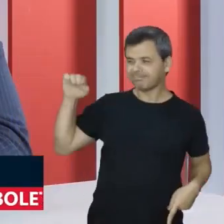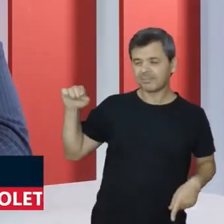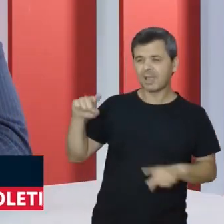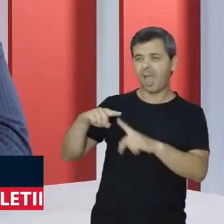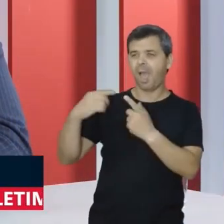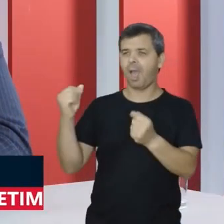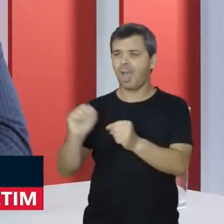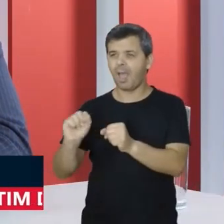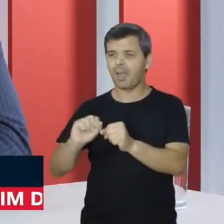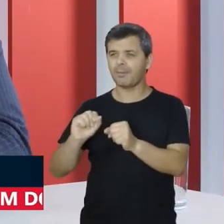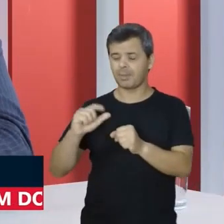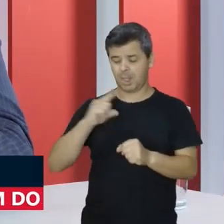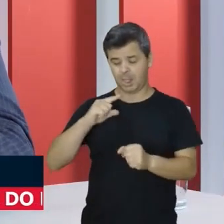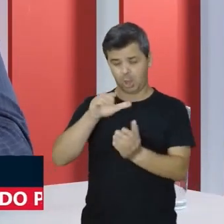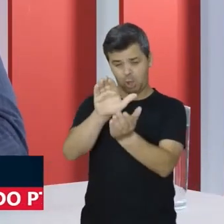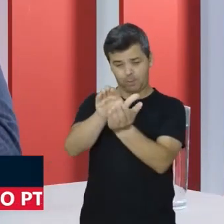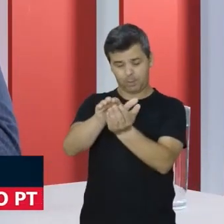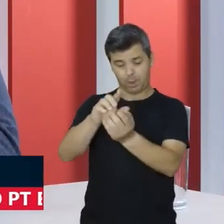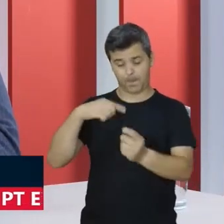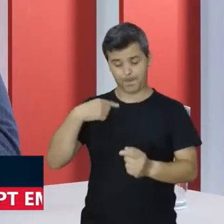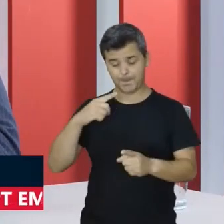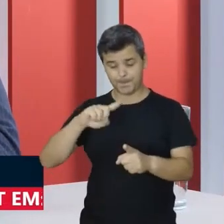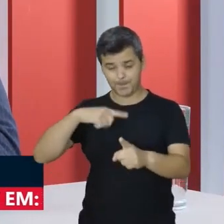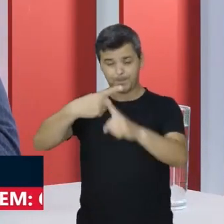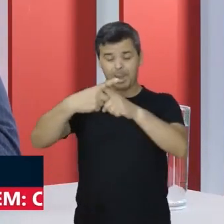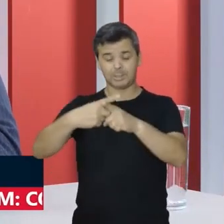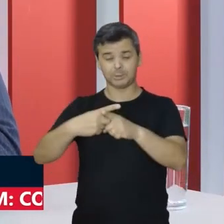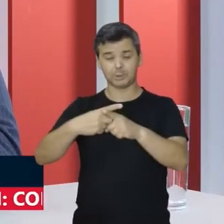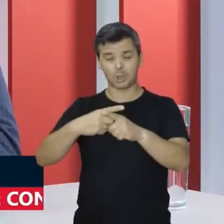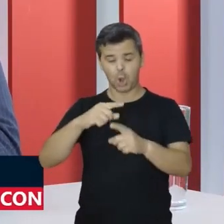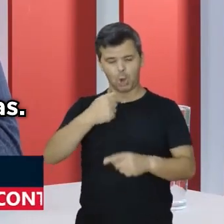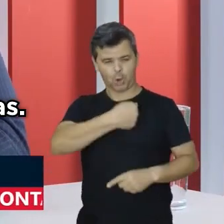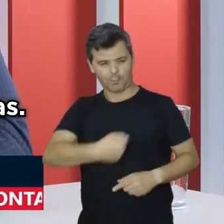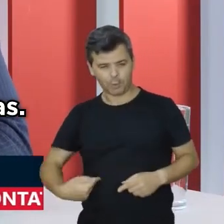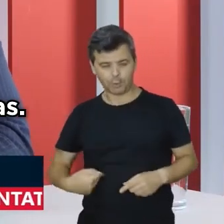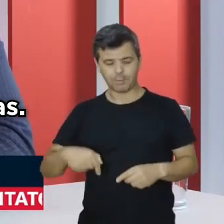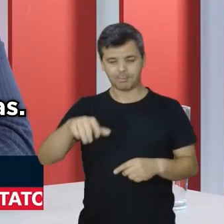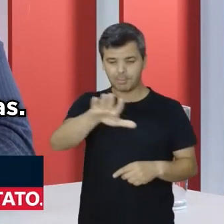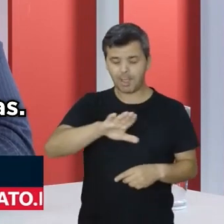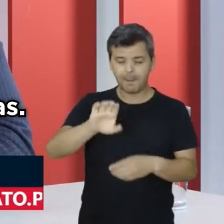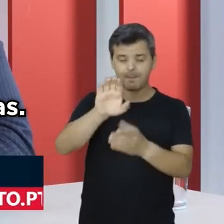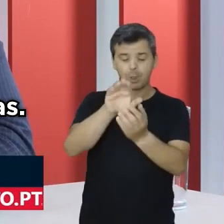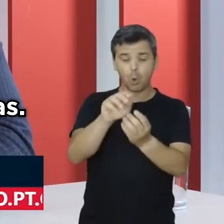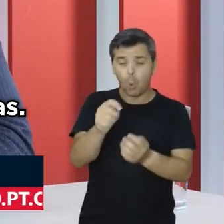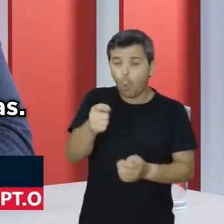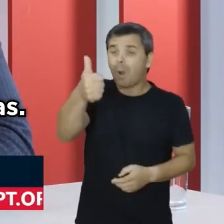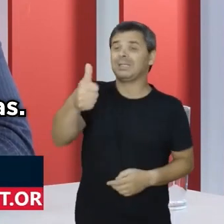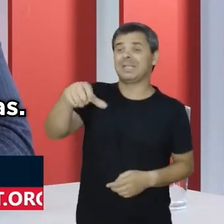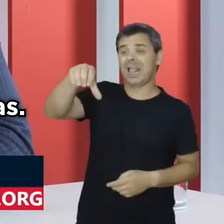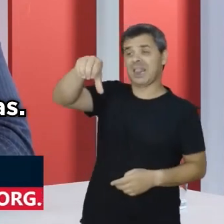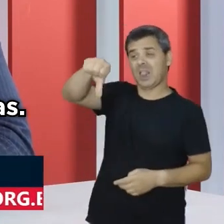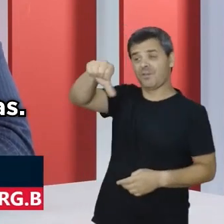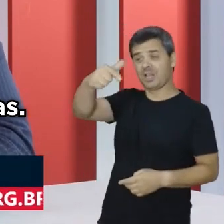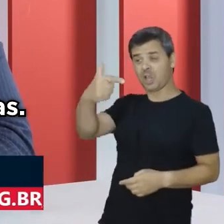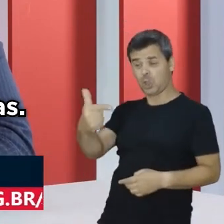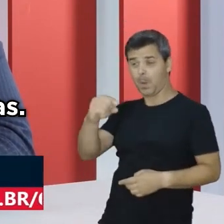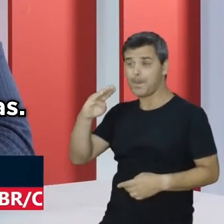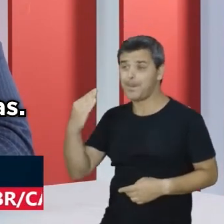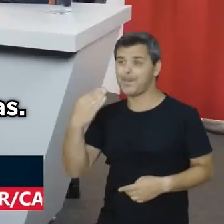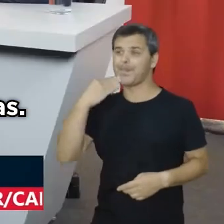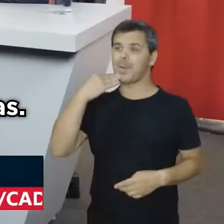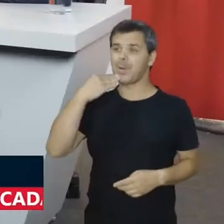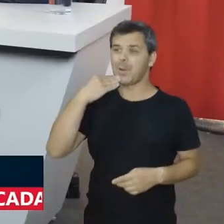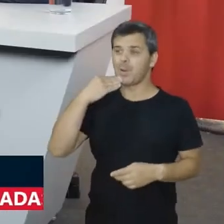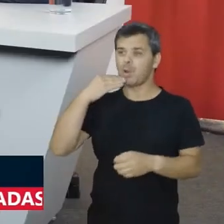Pernambuco tem o seu maior governador, que é o presidente Lula. E para Pernambuco são quase 92 bilhões